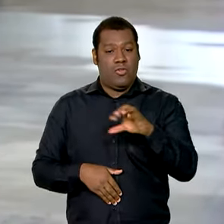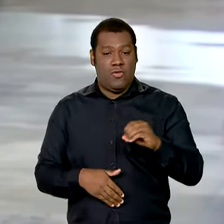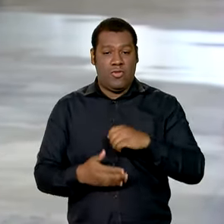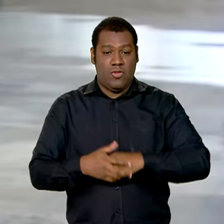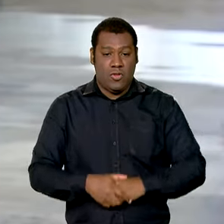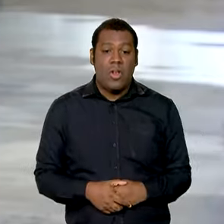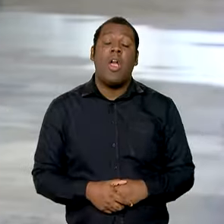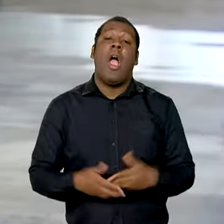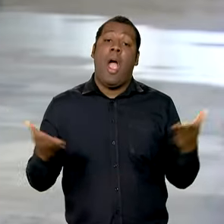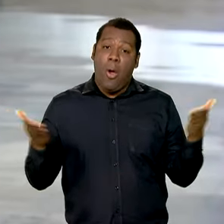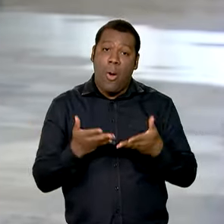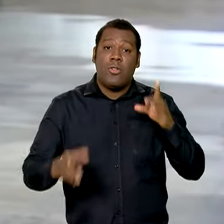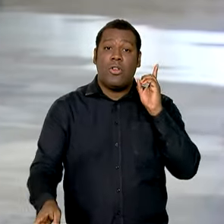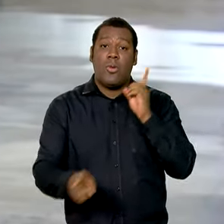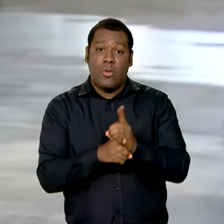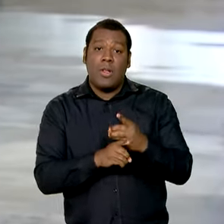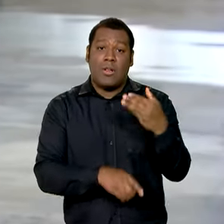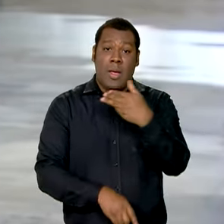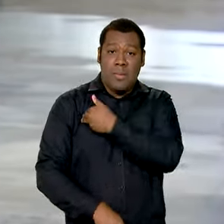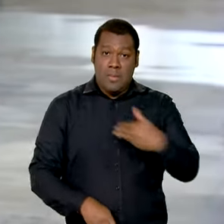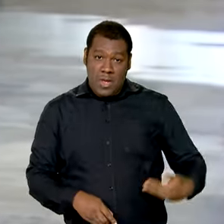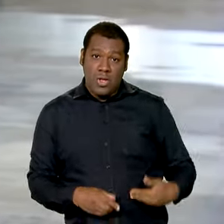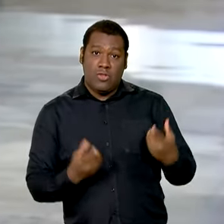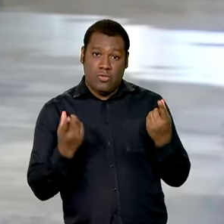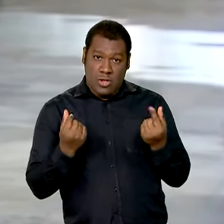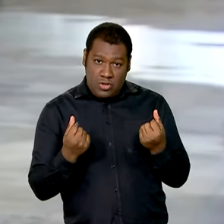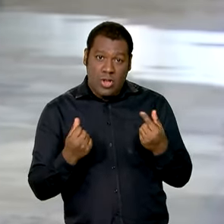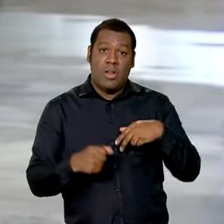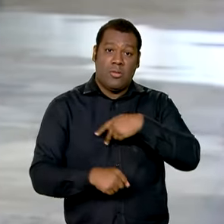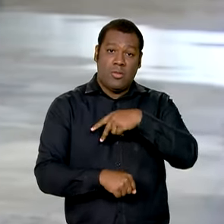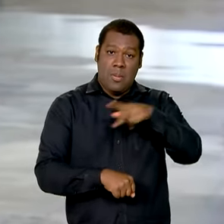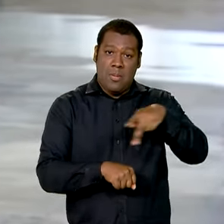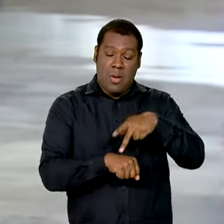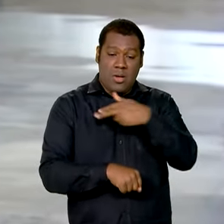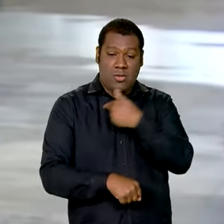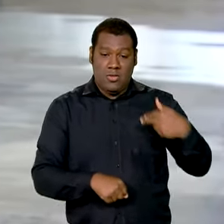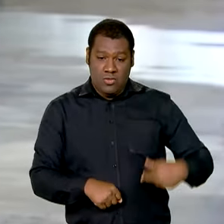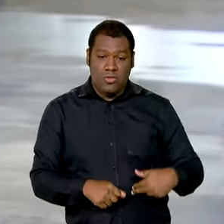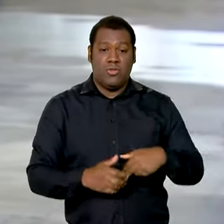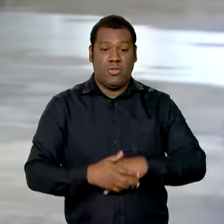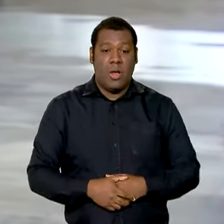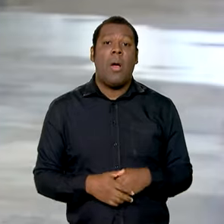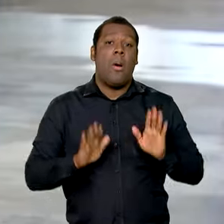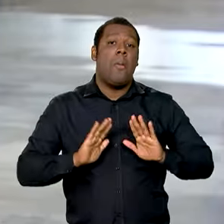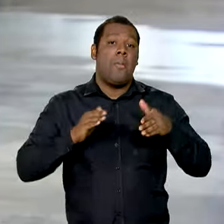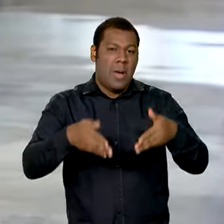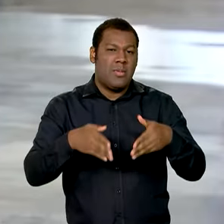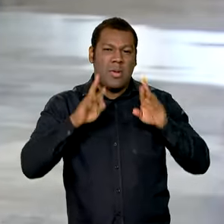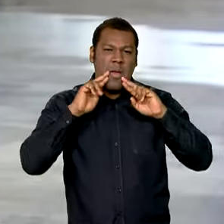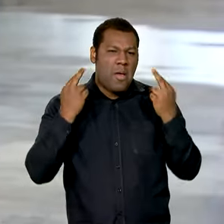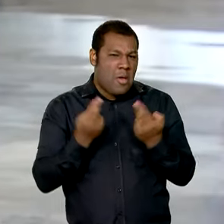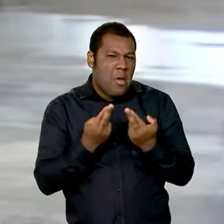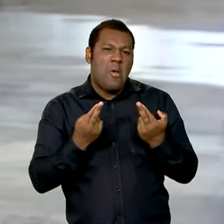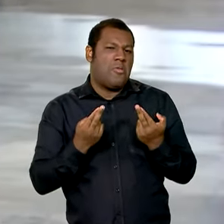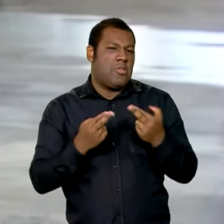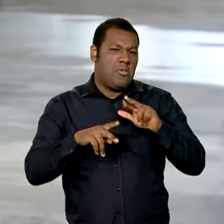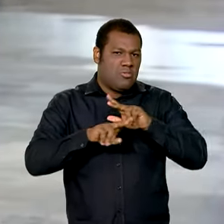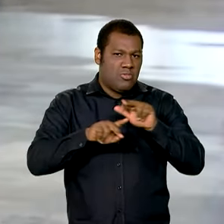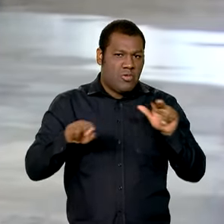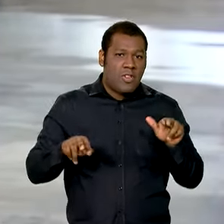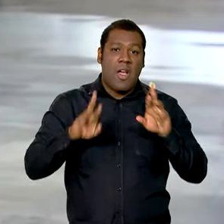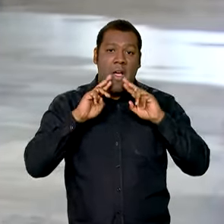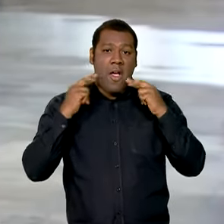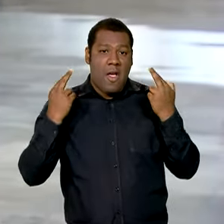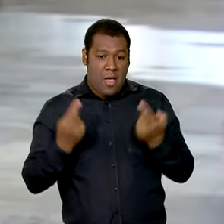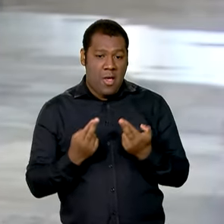dele com o ministro de finanças chinês. E ele está há alguns dias nos Estados Unidos, onde participa de uma série de reuniões. São as chamadas reuniões